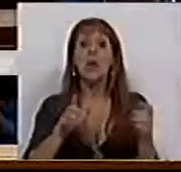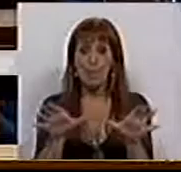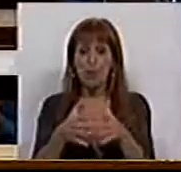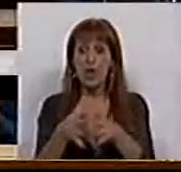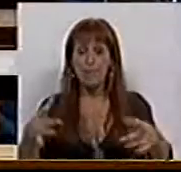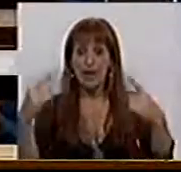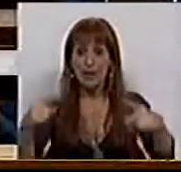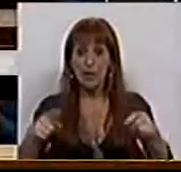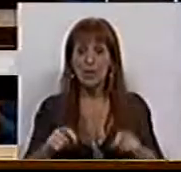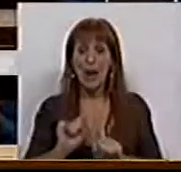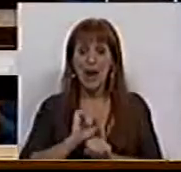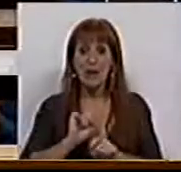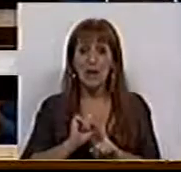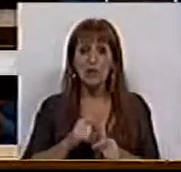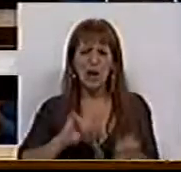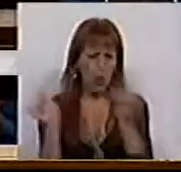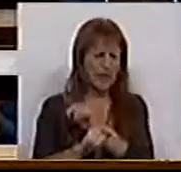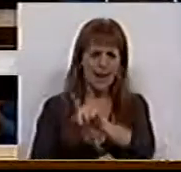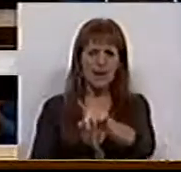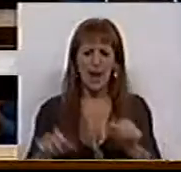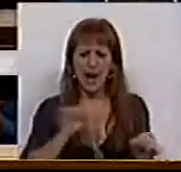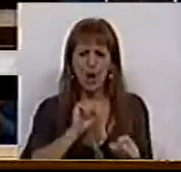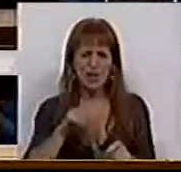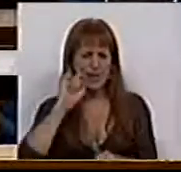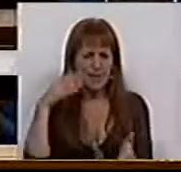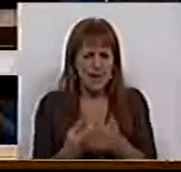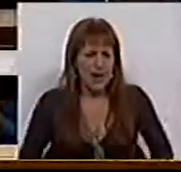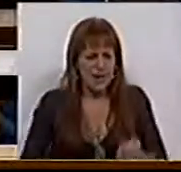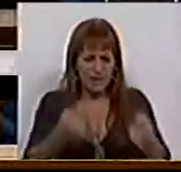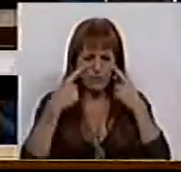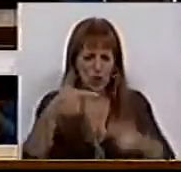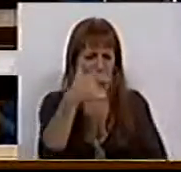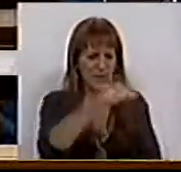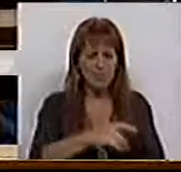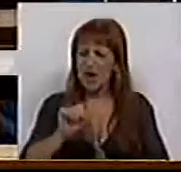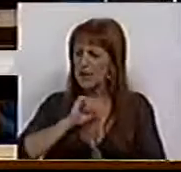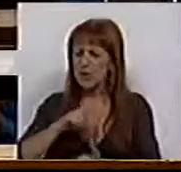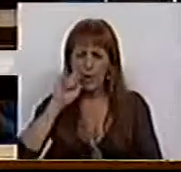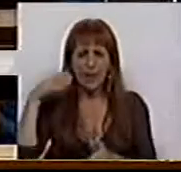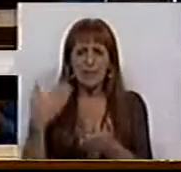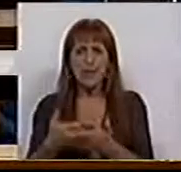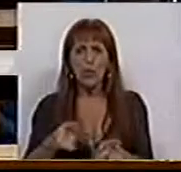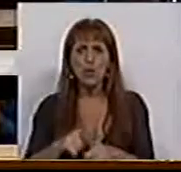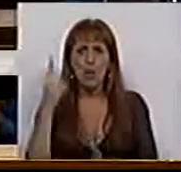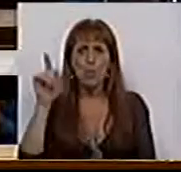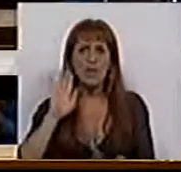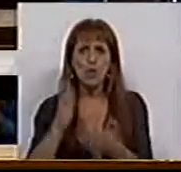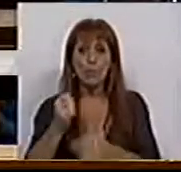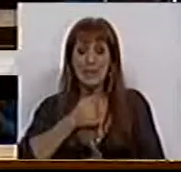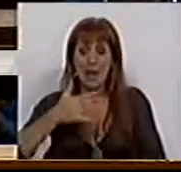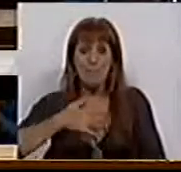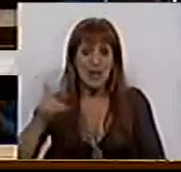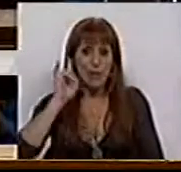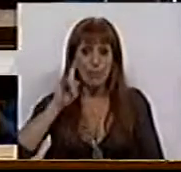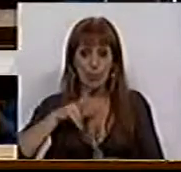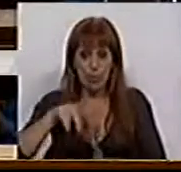bancadas da maioria, a nossa é contrariar isso, a nossa é garantir investimento público na TAP, a nossa é garantir que uma das últimas empresas